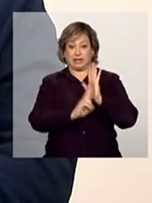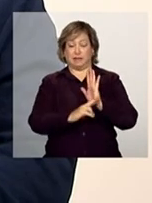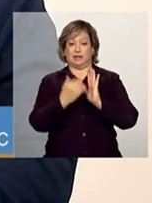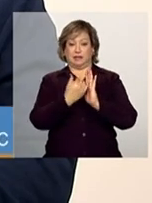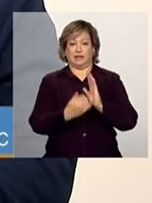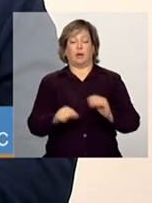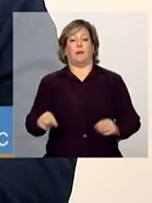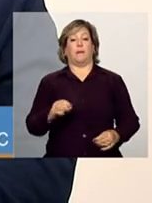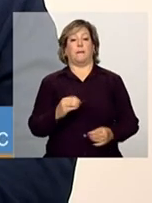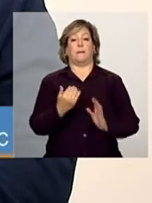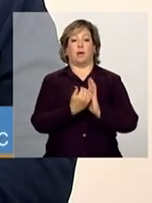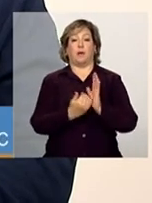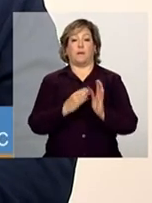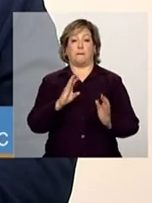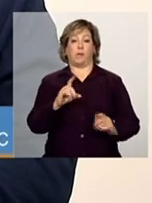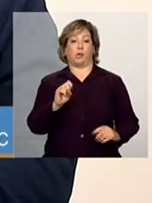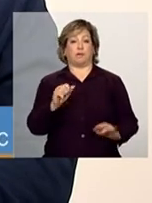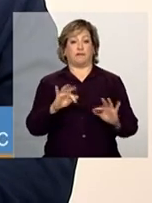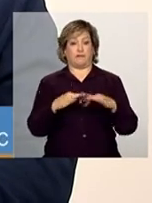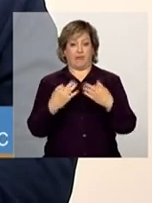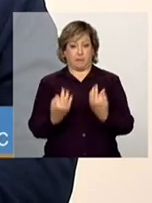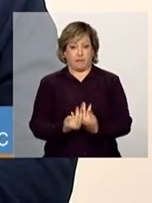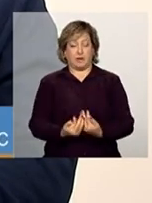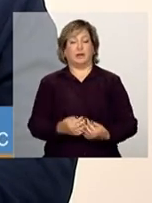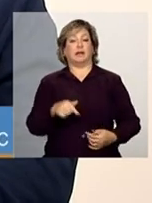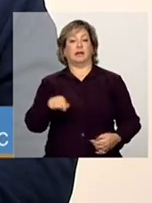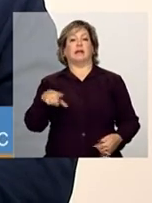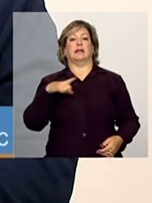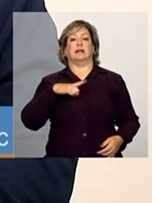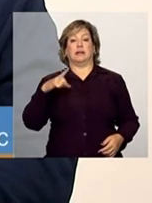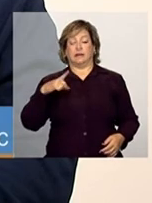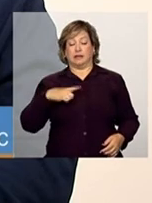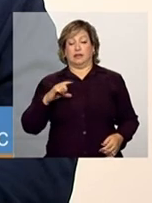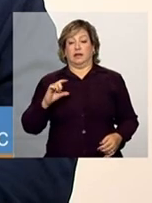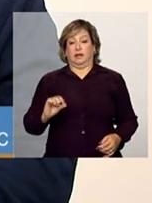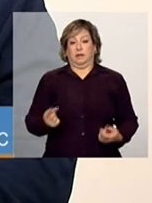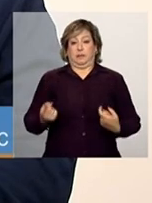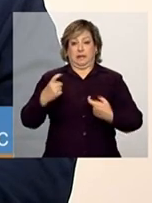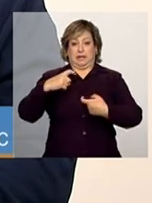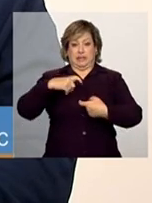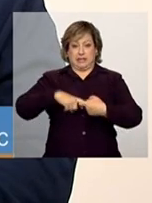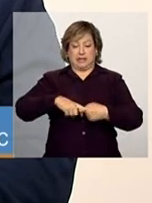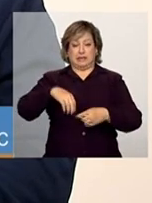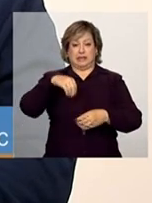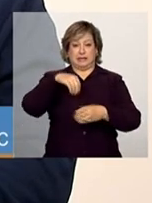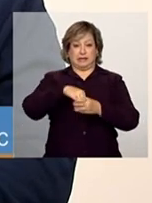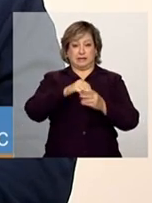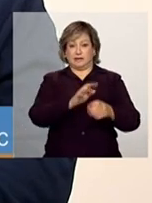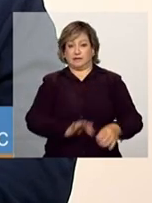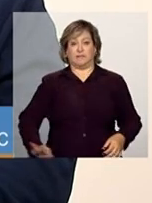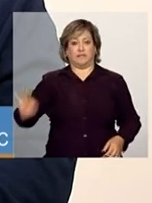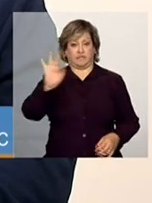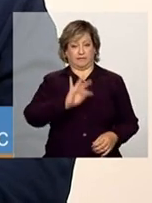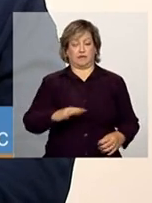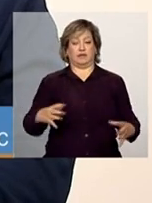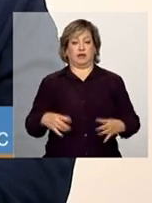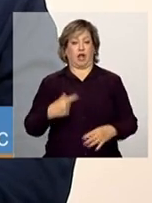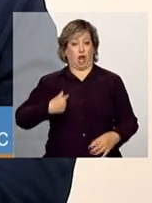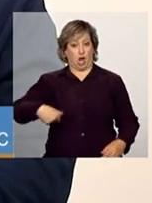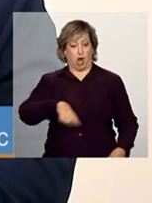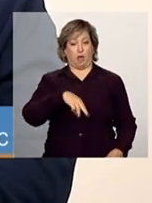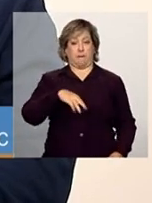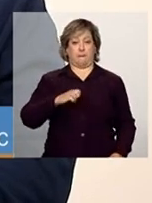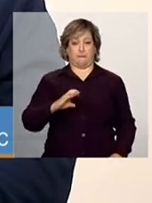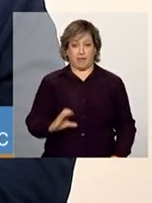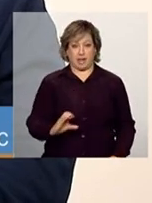Bolsa Família ocorre por meio de uma parceria interfederativa. Então, nós do Ministério da Educação realizamos